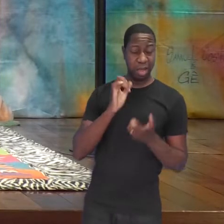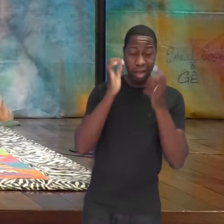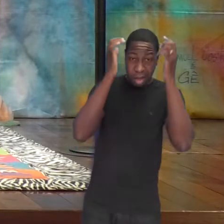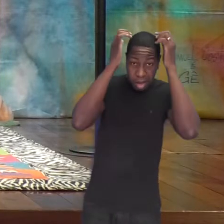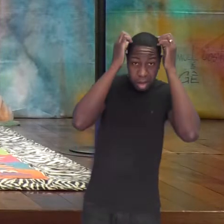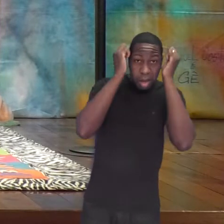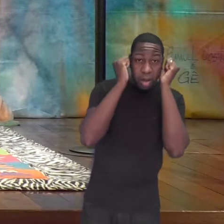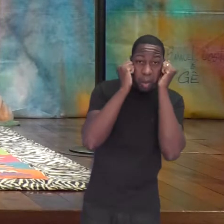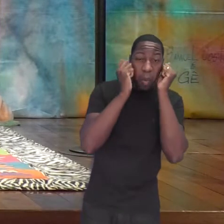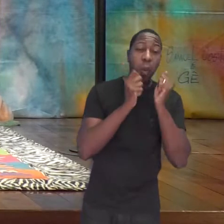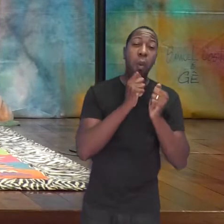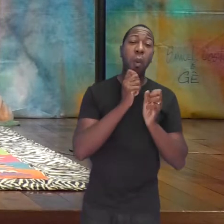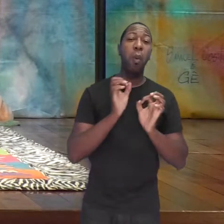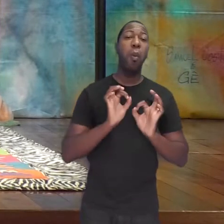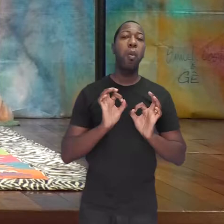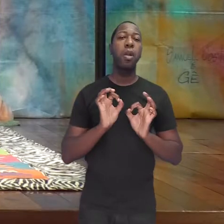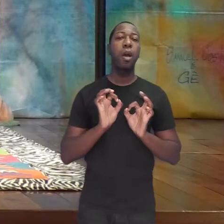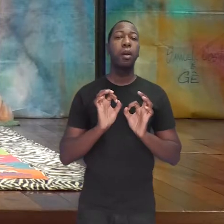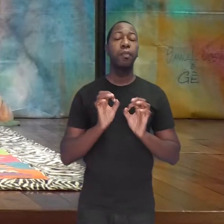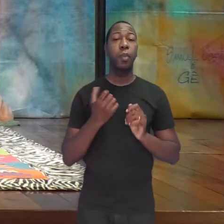ele inventou era assim.